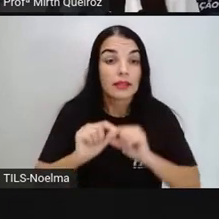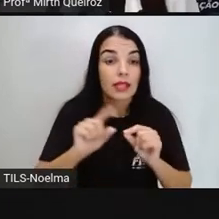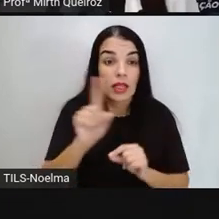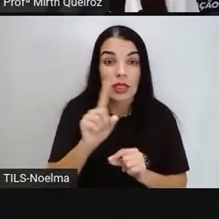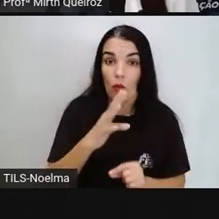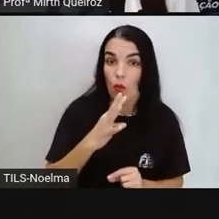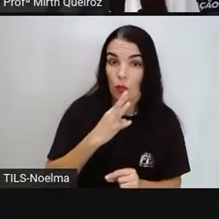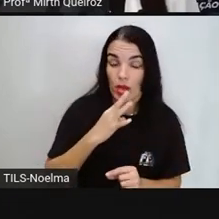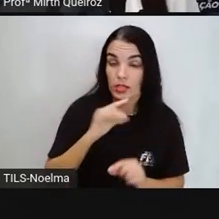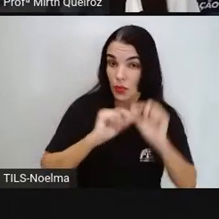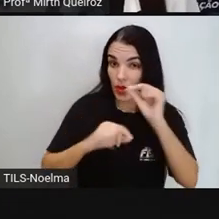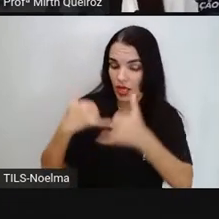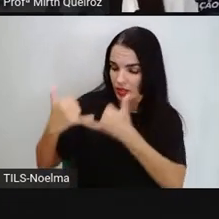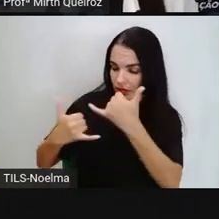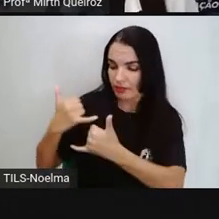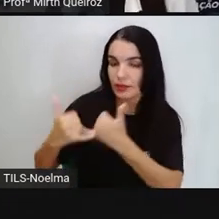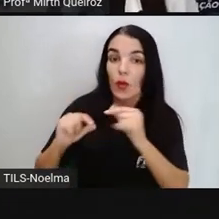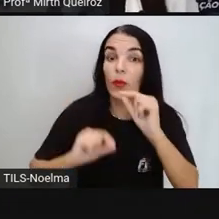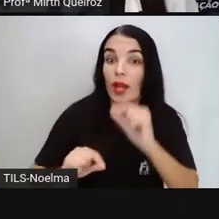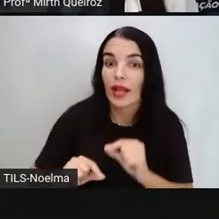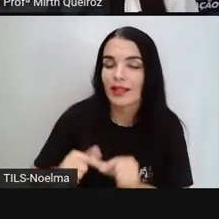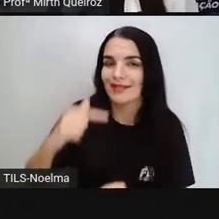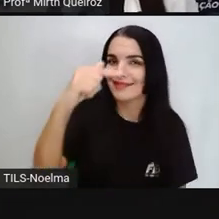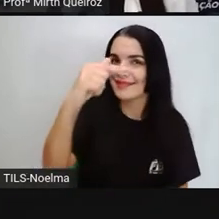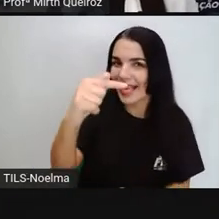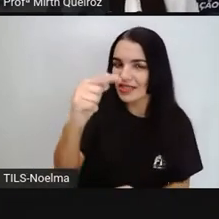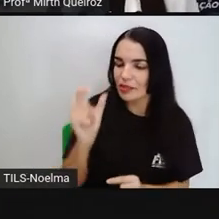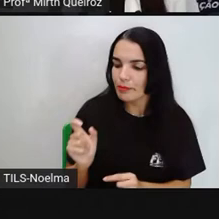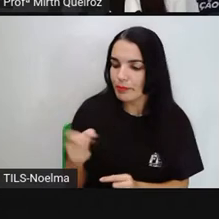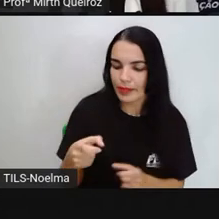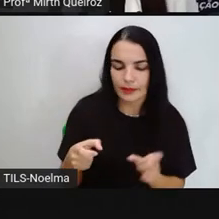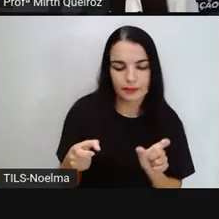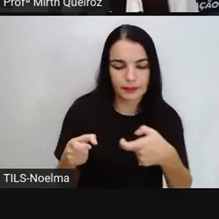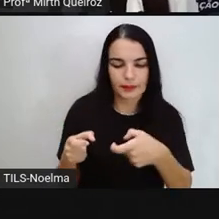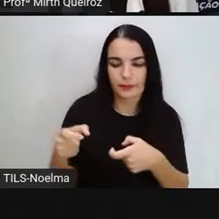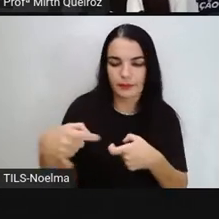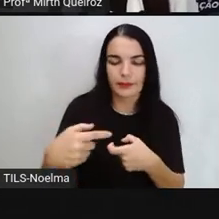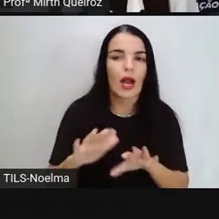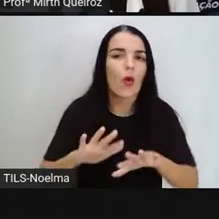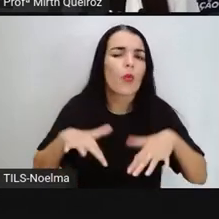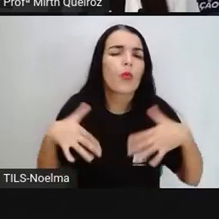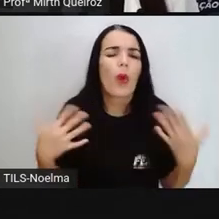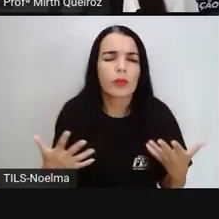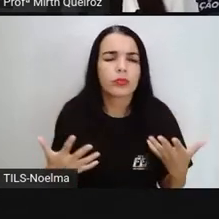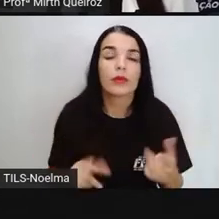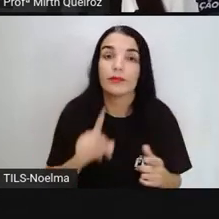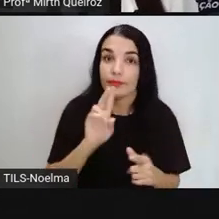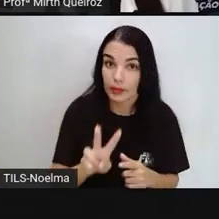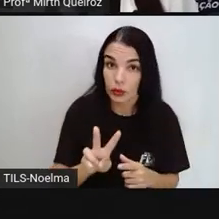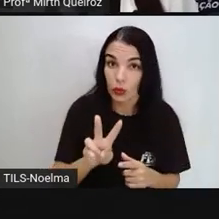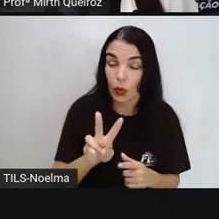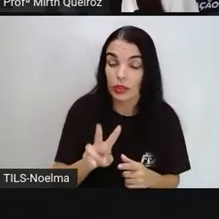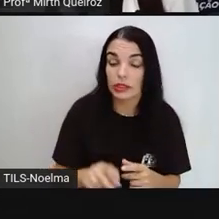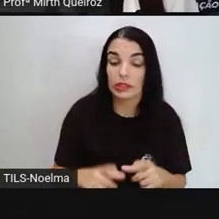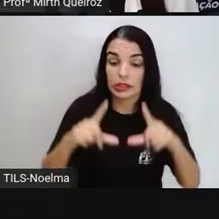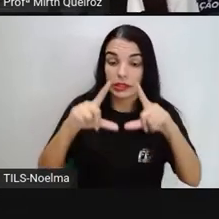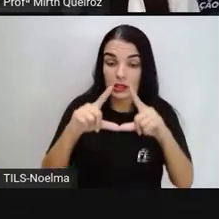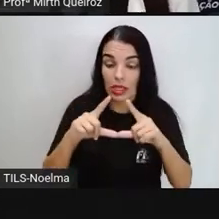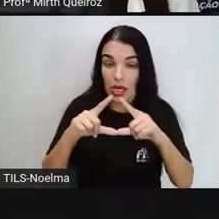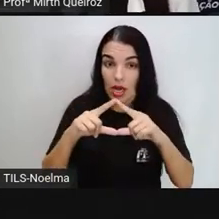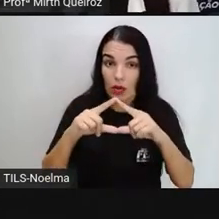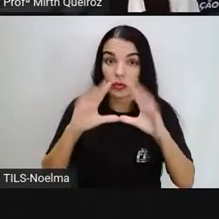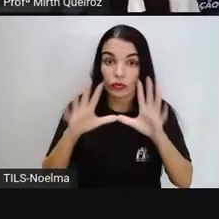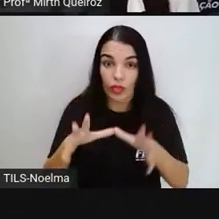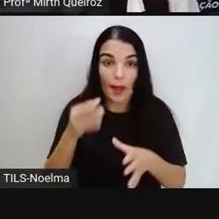esse jogo é formado por sete peças. Que peças são essas só? Os dois triângulos grandes, que eu